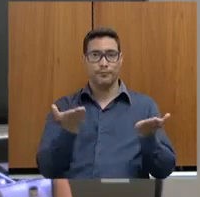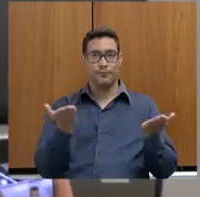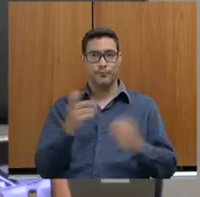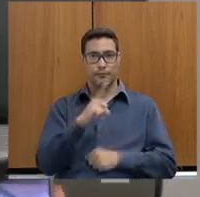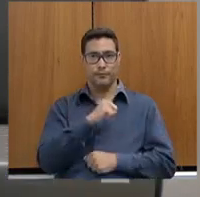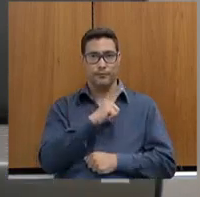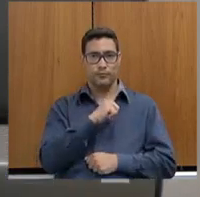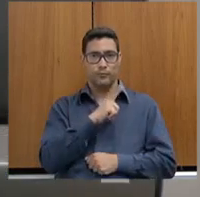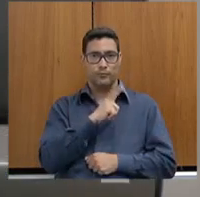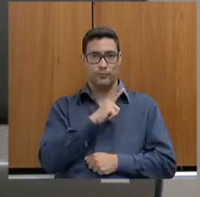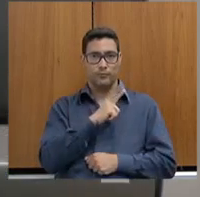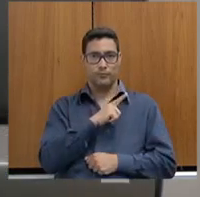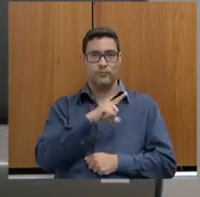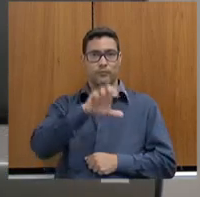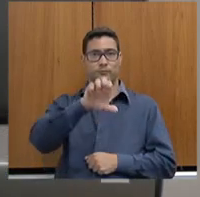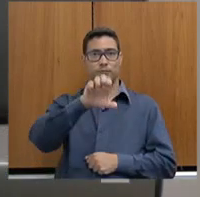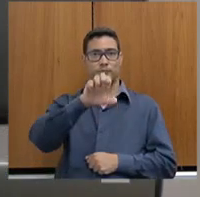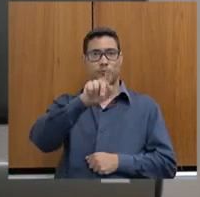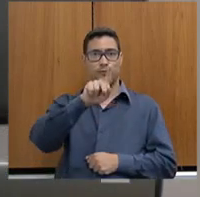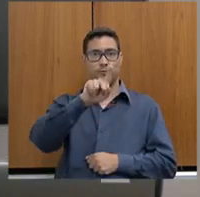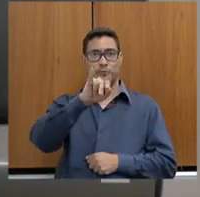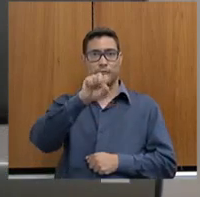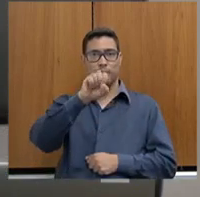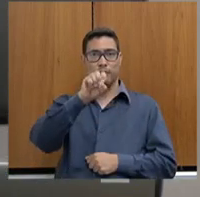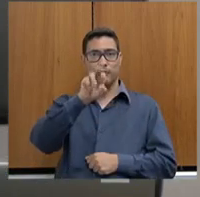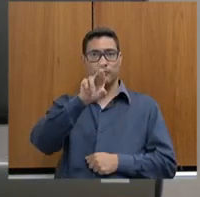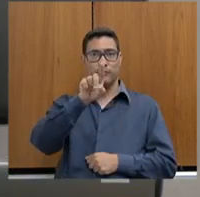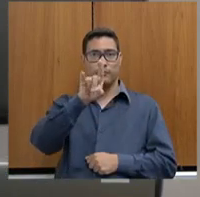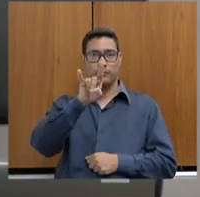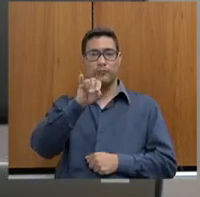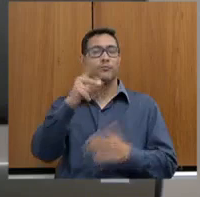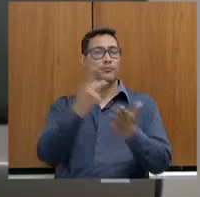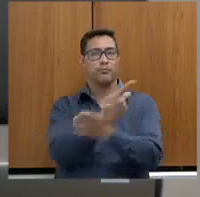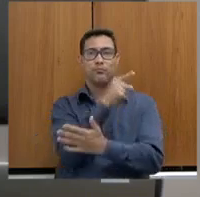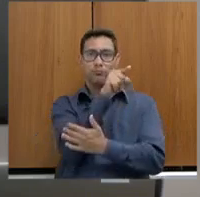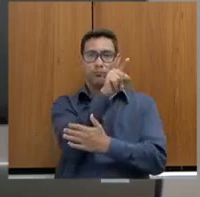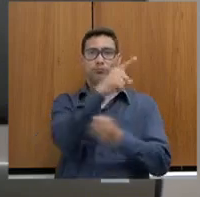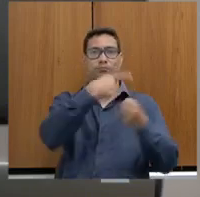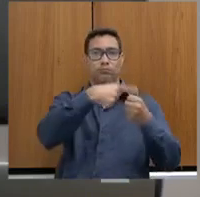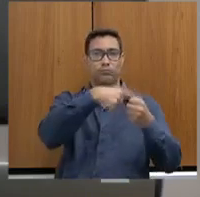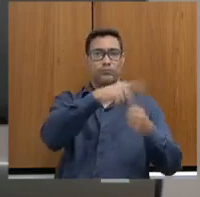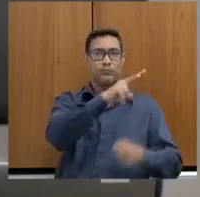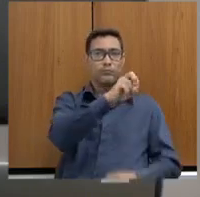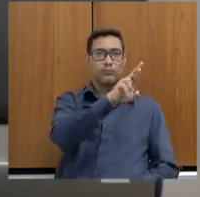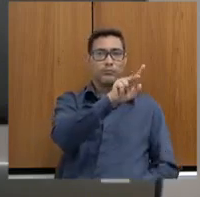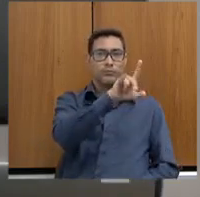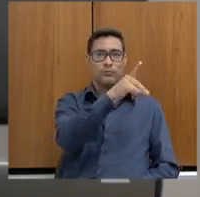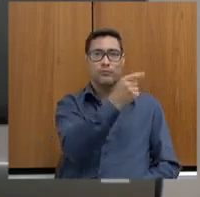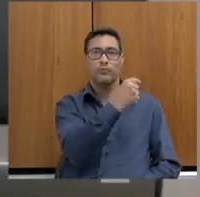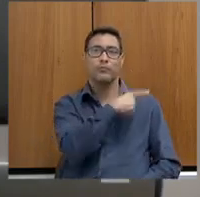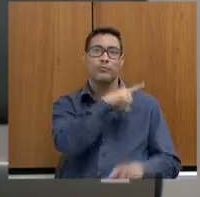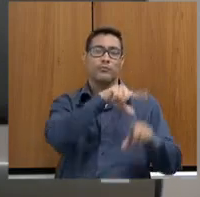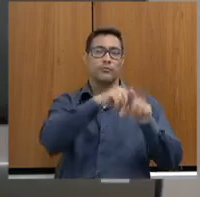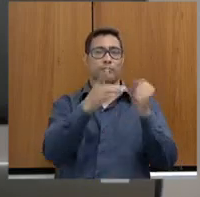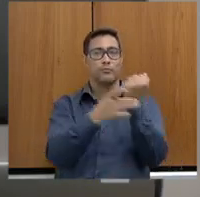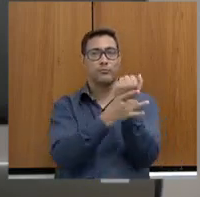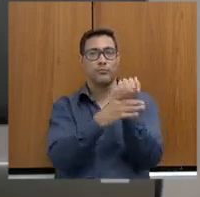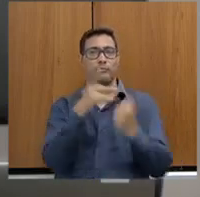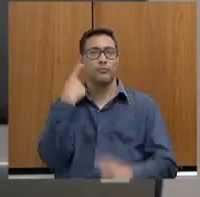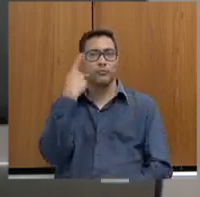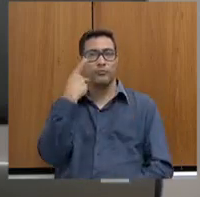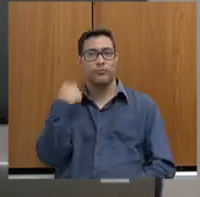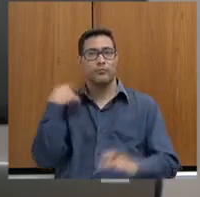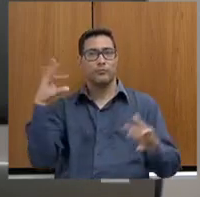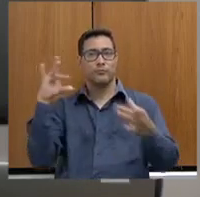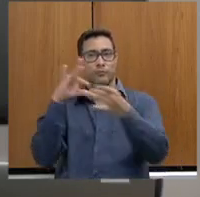episódio na cidade de Varginha, que se não fossem as nossas forças de segurança pública, integradas,